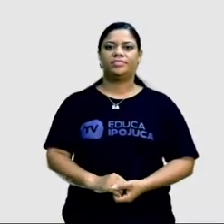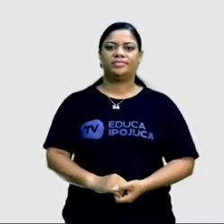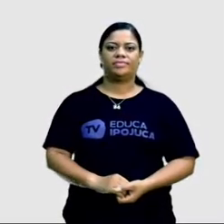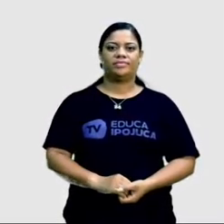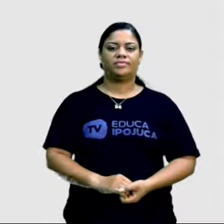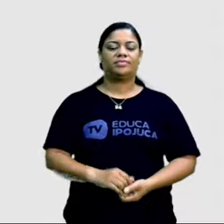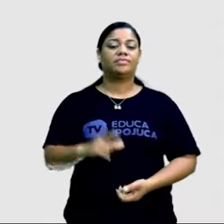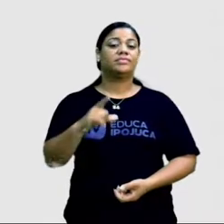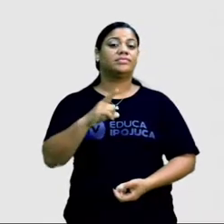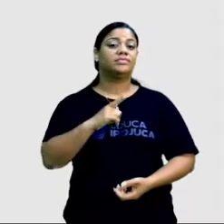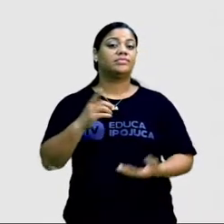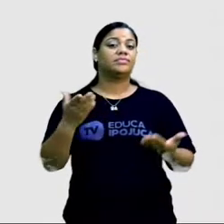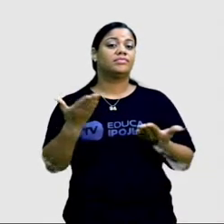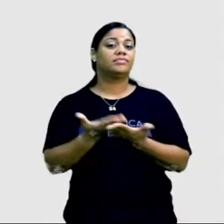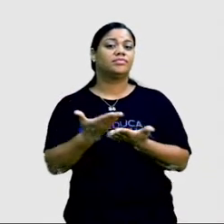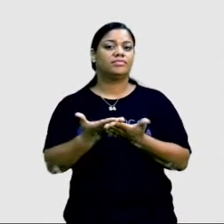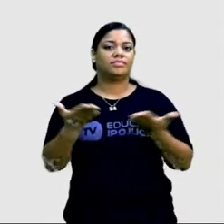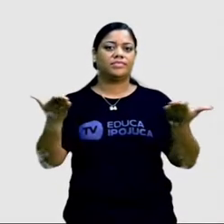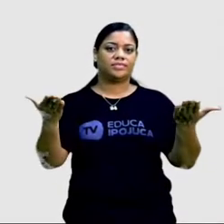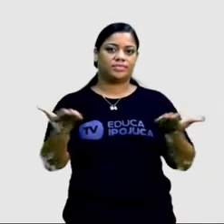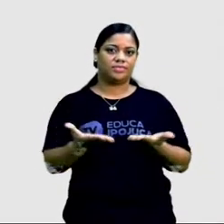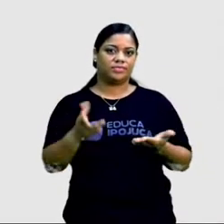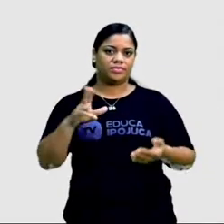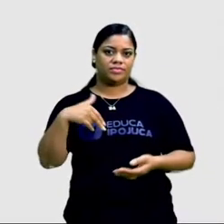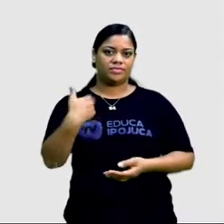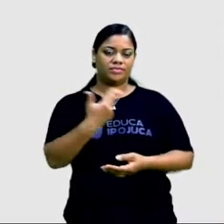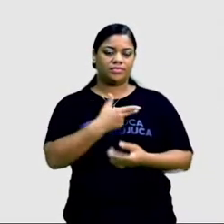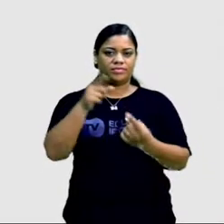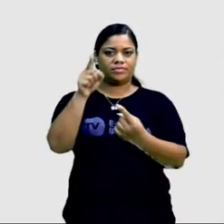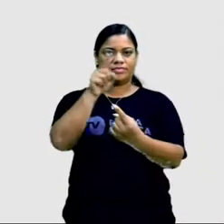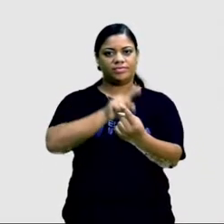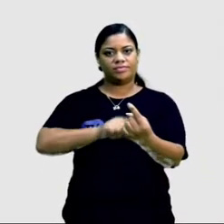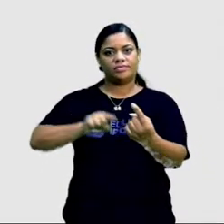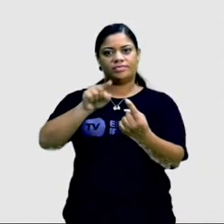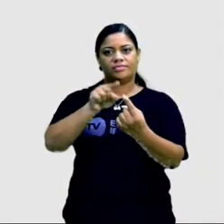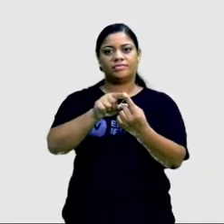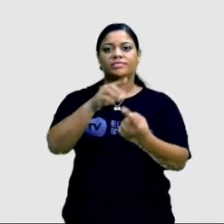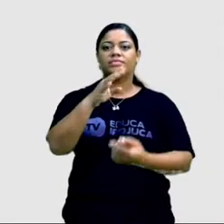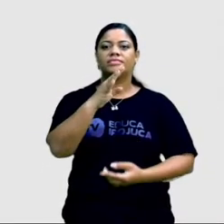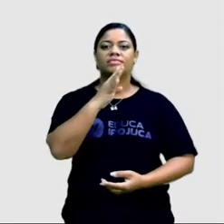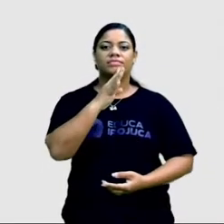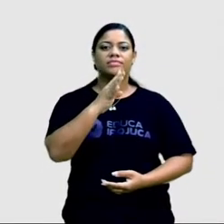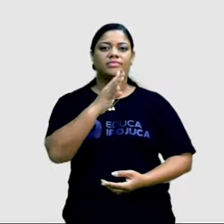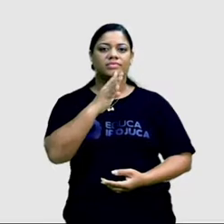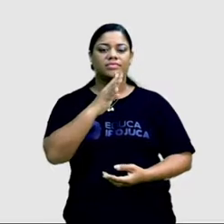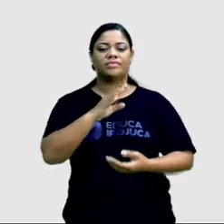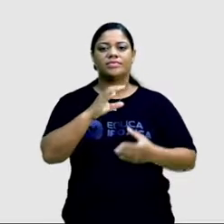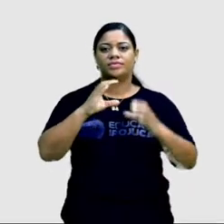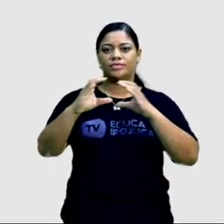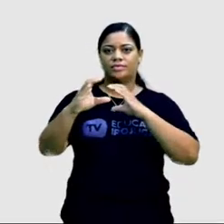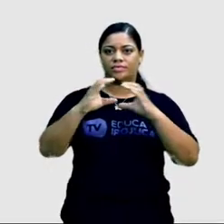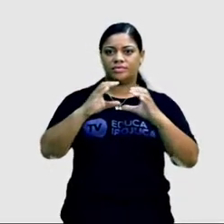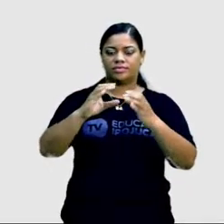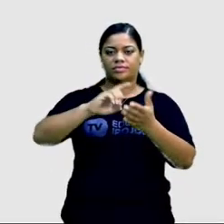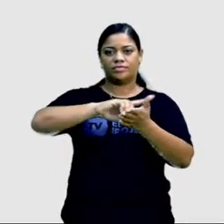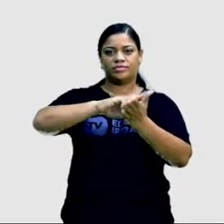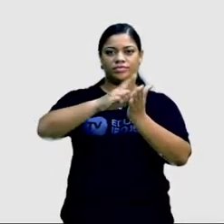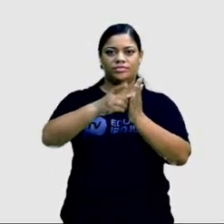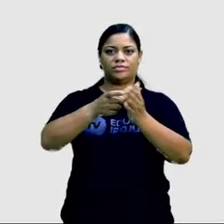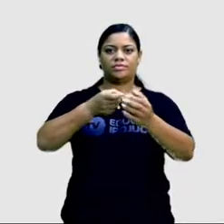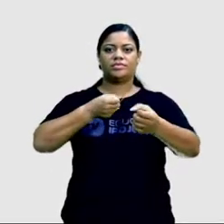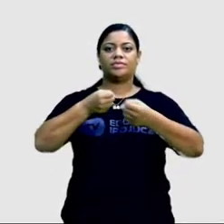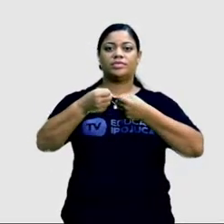O que temos para hoje? Vamos ver nossos objetivos. Conhecer o propósito comunicativo do gênero textual